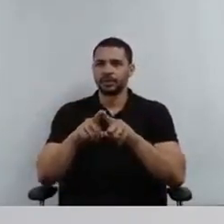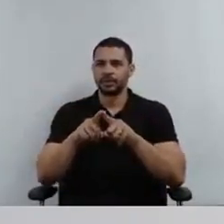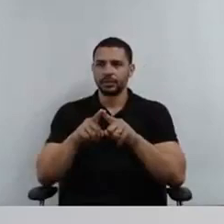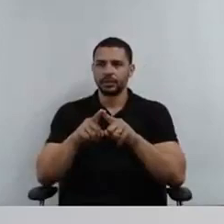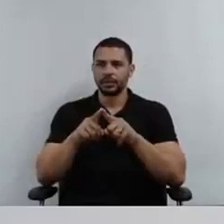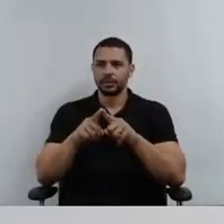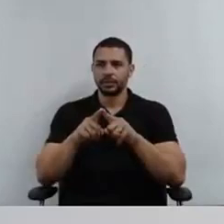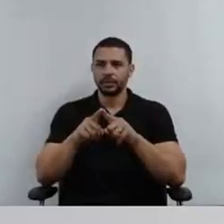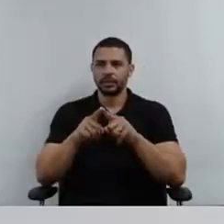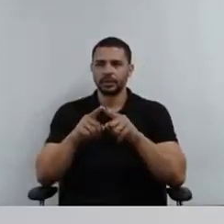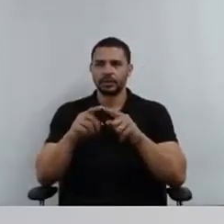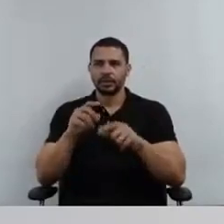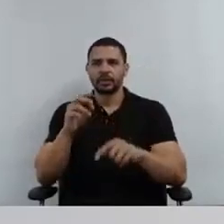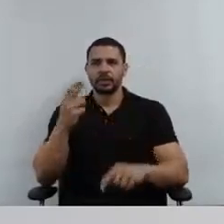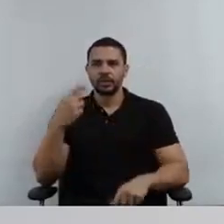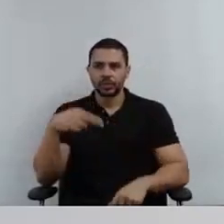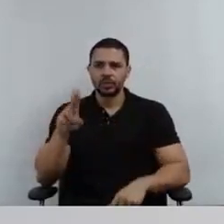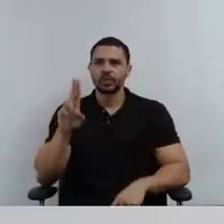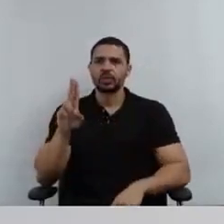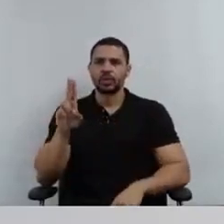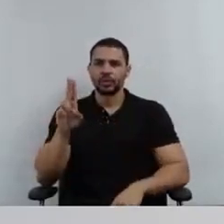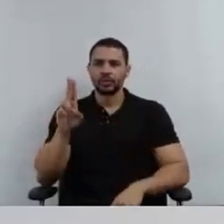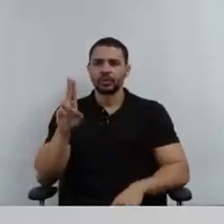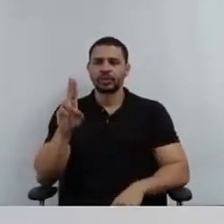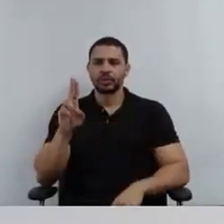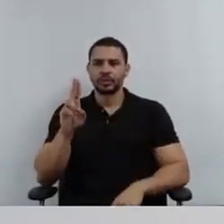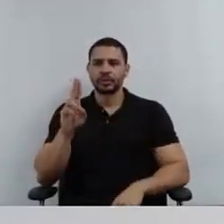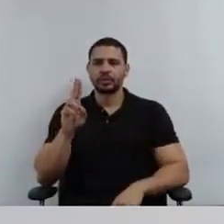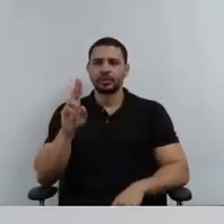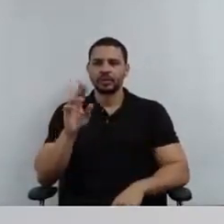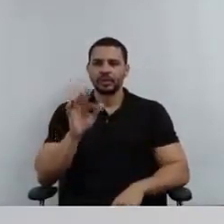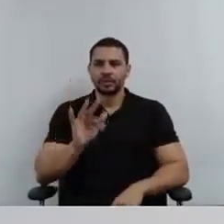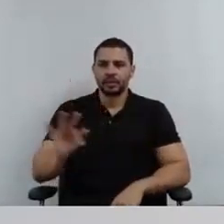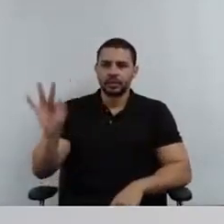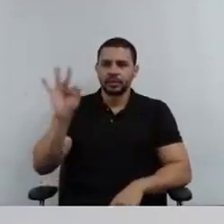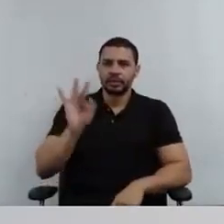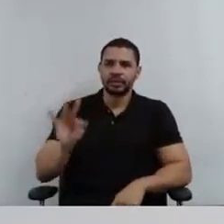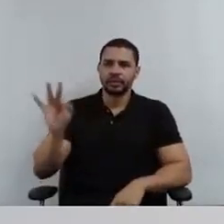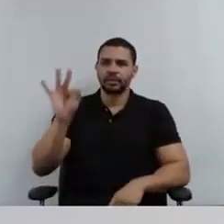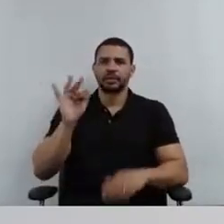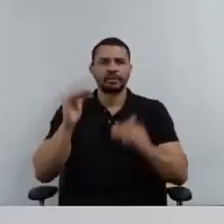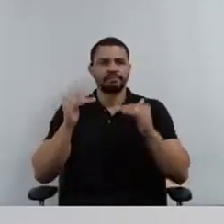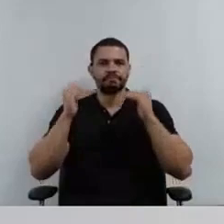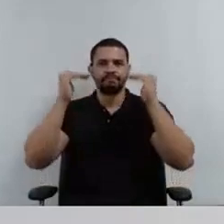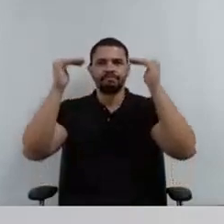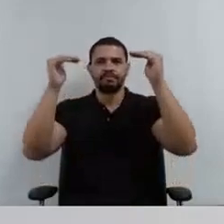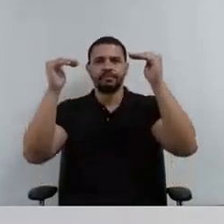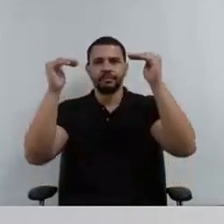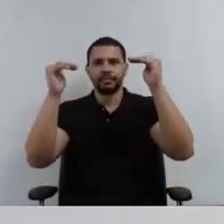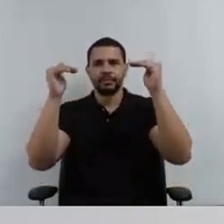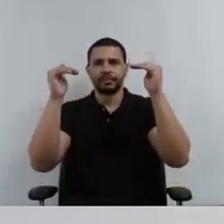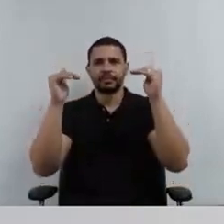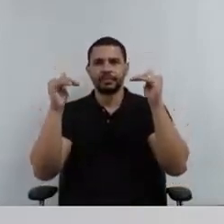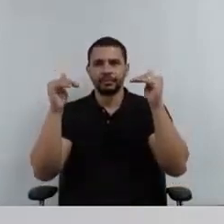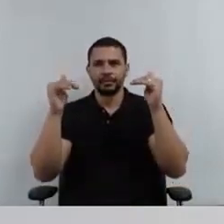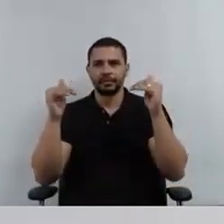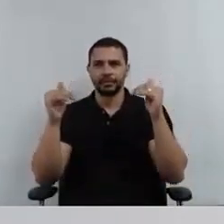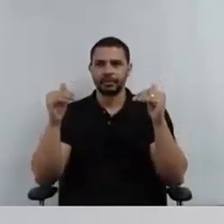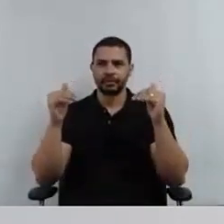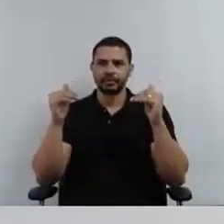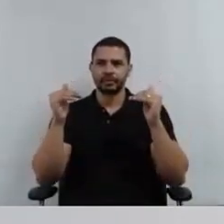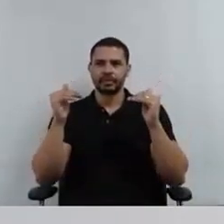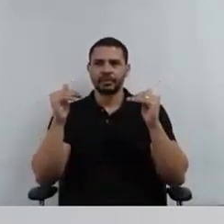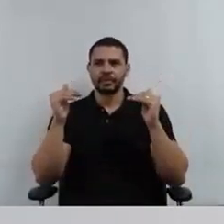instituição de ensino superior com grande envergadura na perspectiva do número de